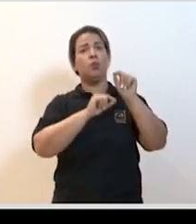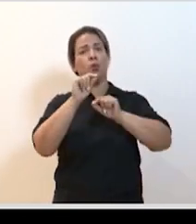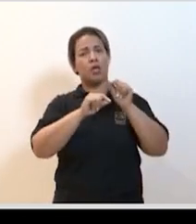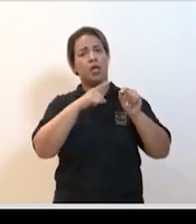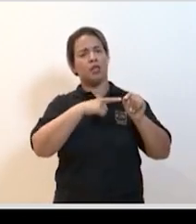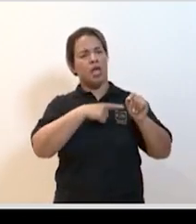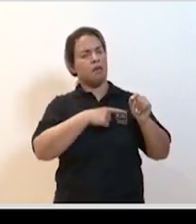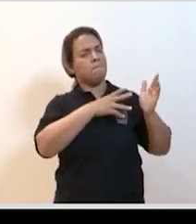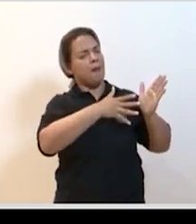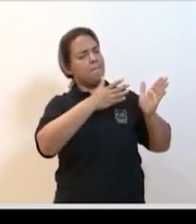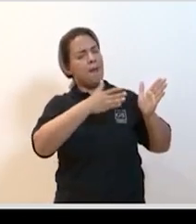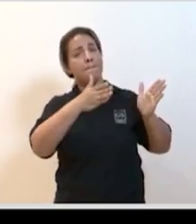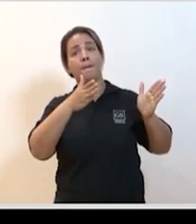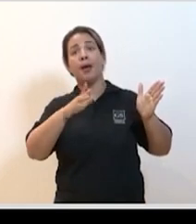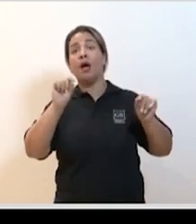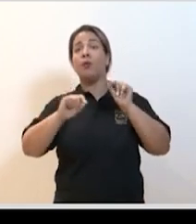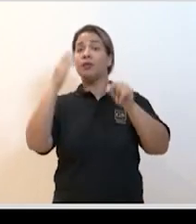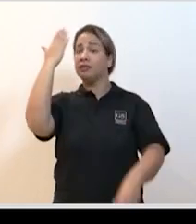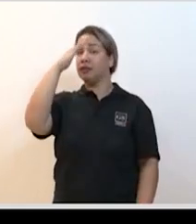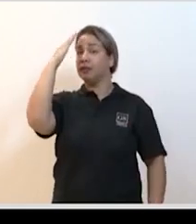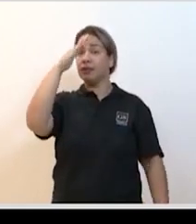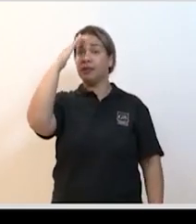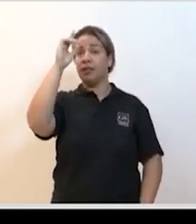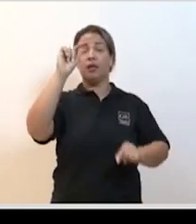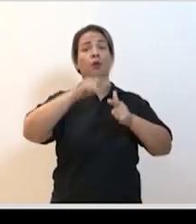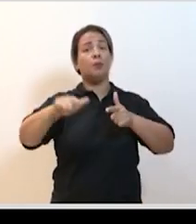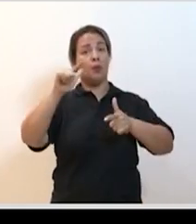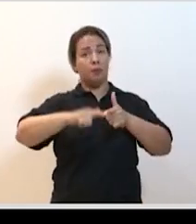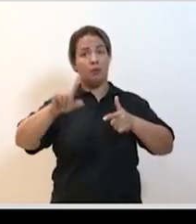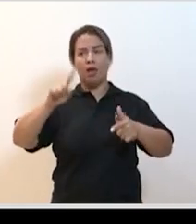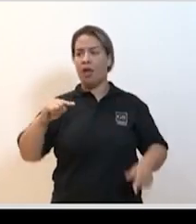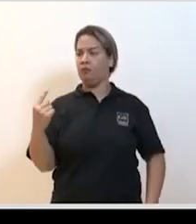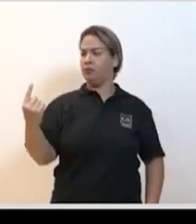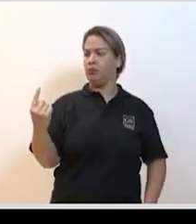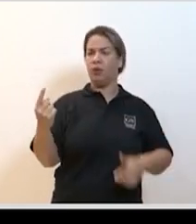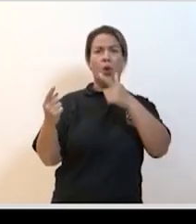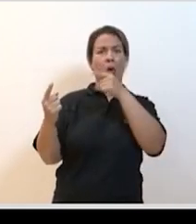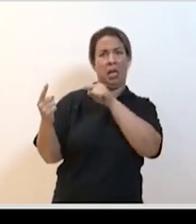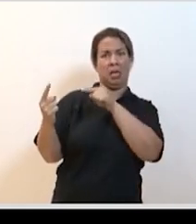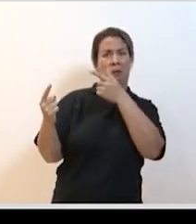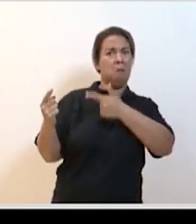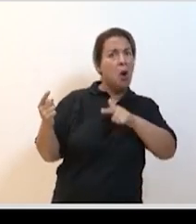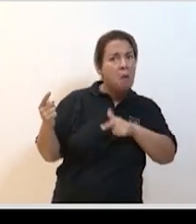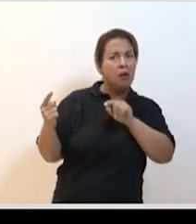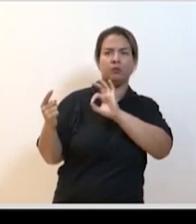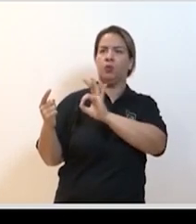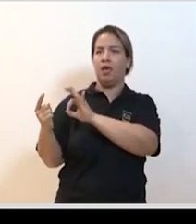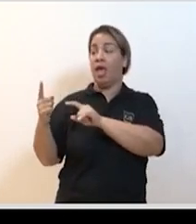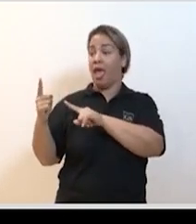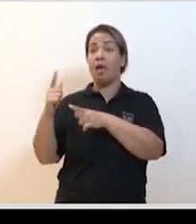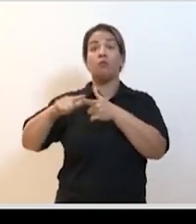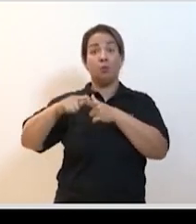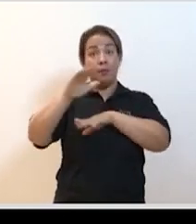pessoas começam a participar e começam a entender que o problema de um na verdade é o problema de todos o problema da epidemia é um problema